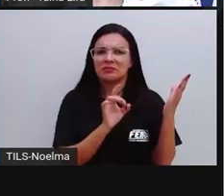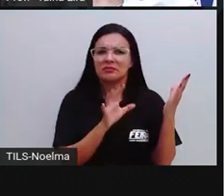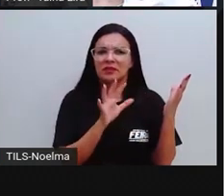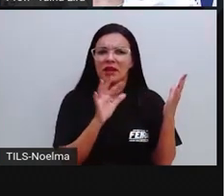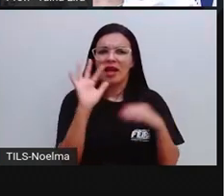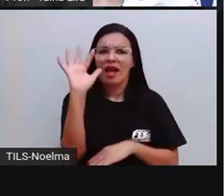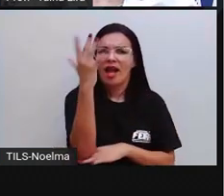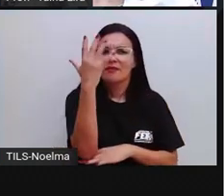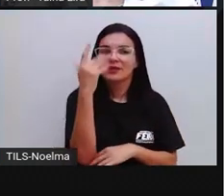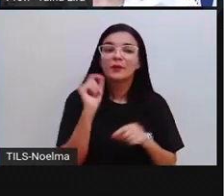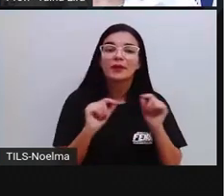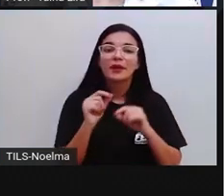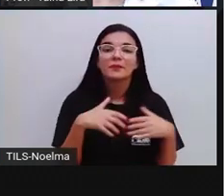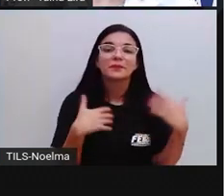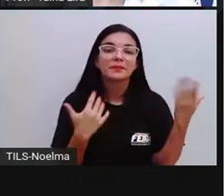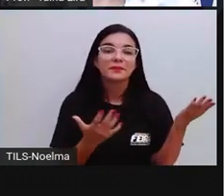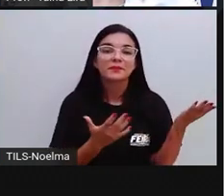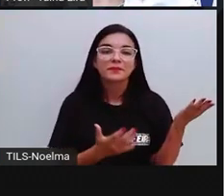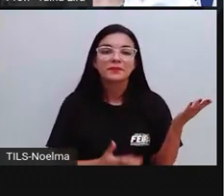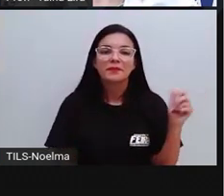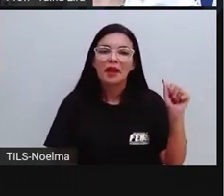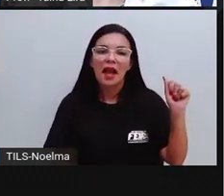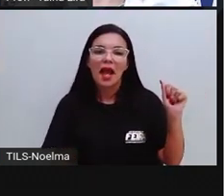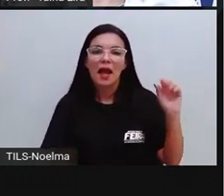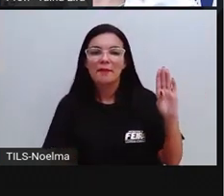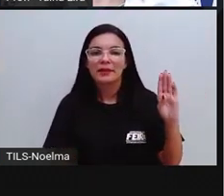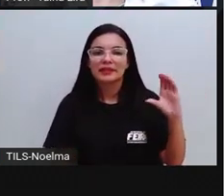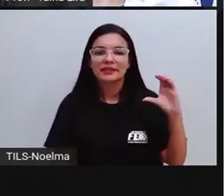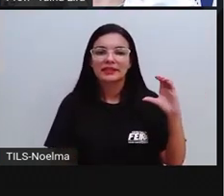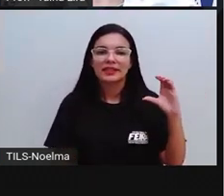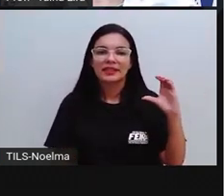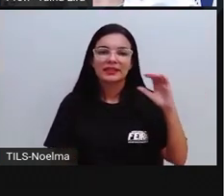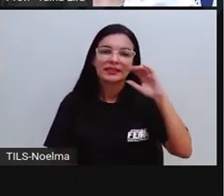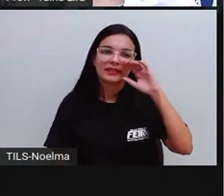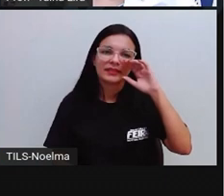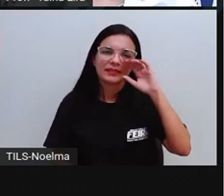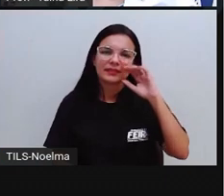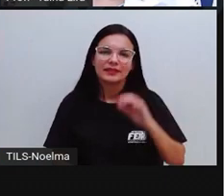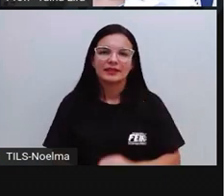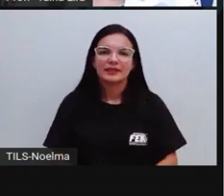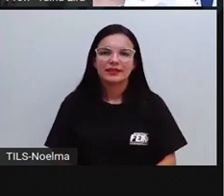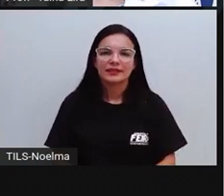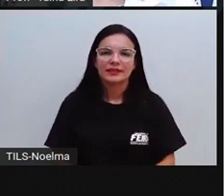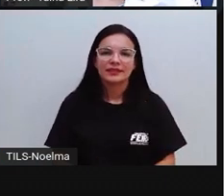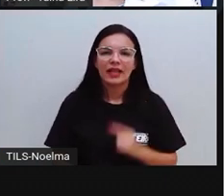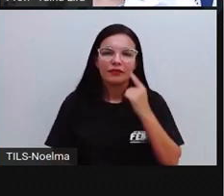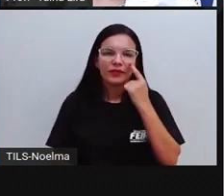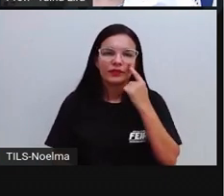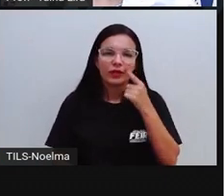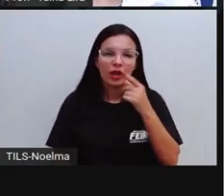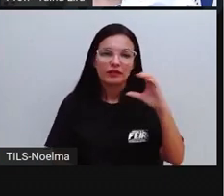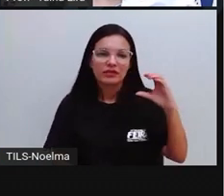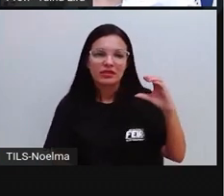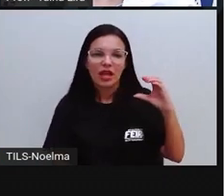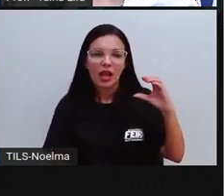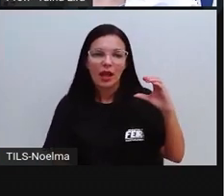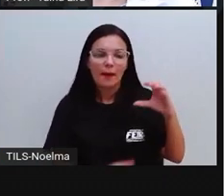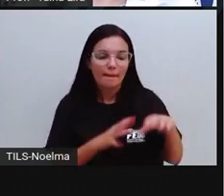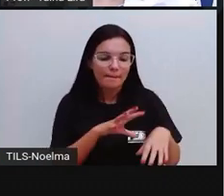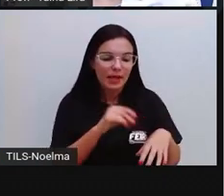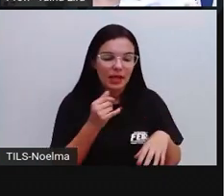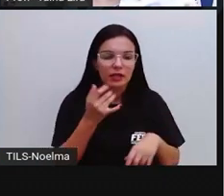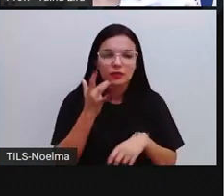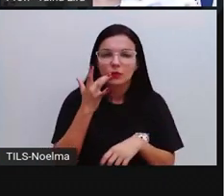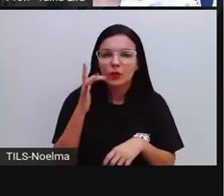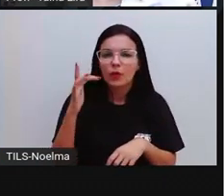É essa imagem ou é essa imagem? Olha só, essa imagem aqui está mostrando as pessoas pegando, né, alguns minérios no rio.